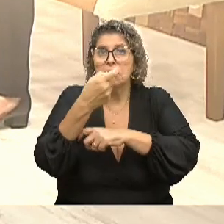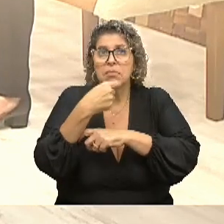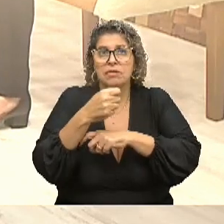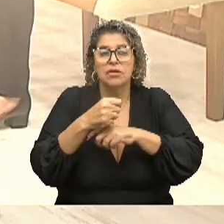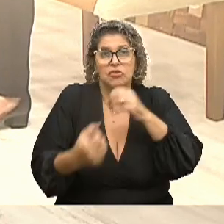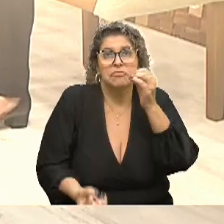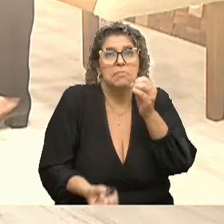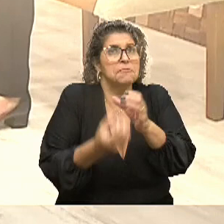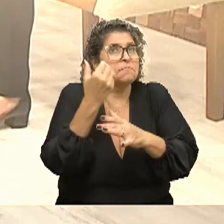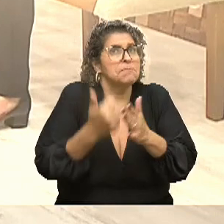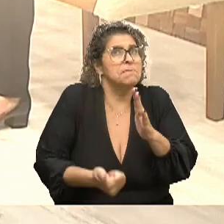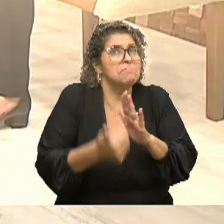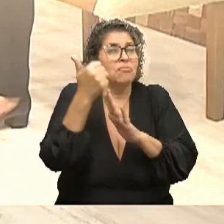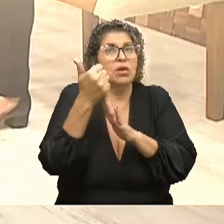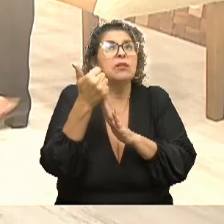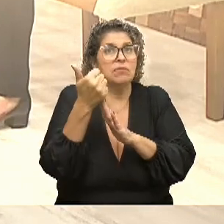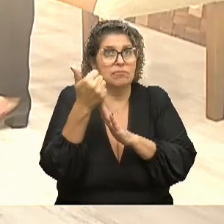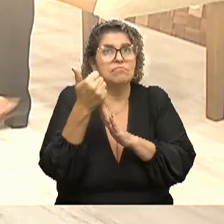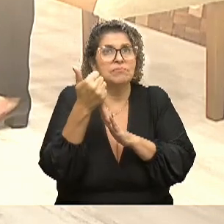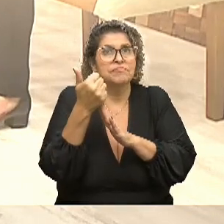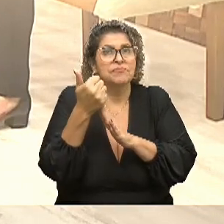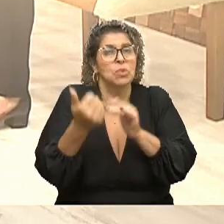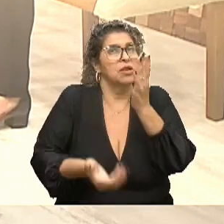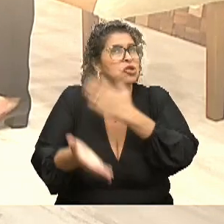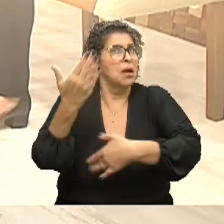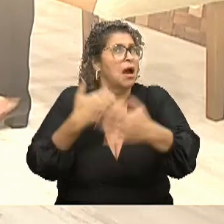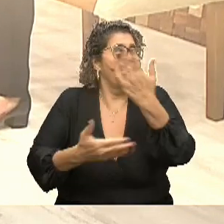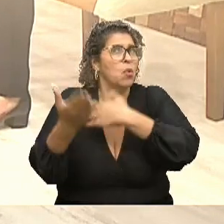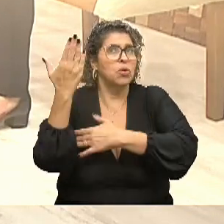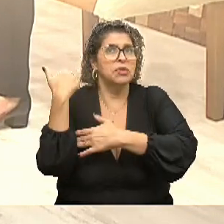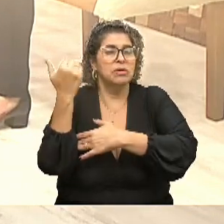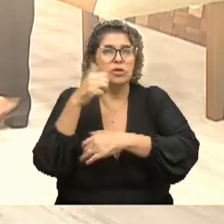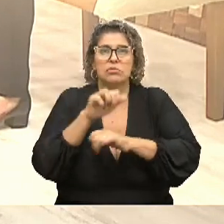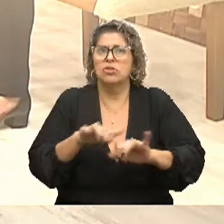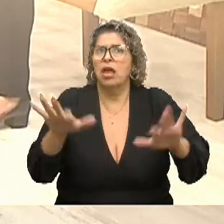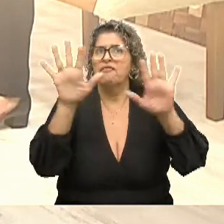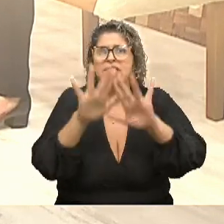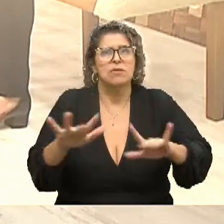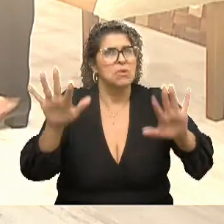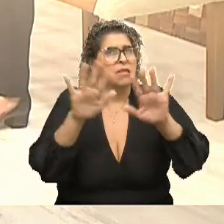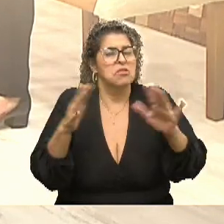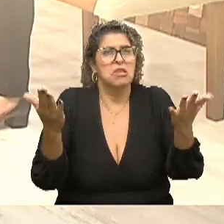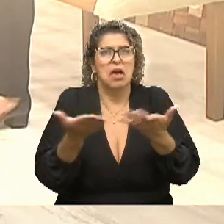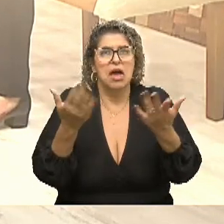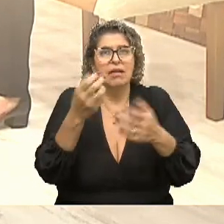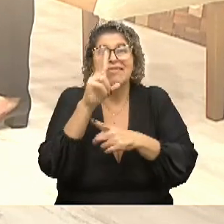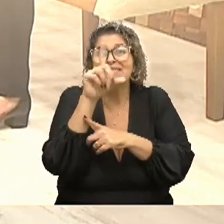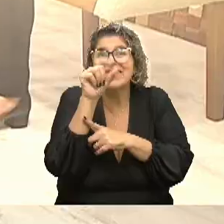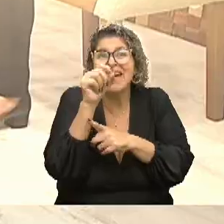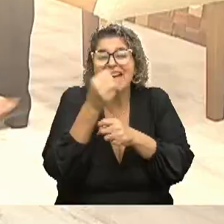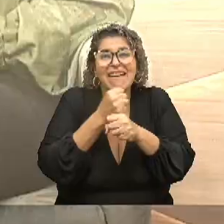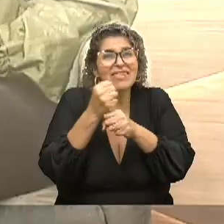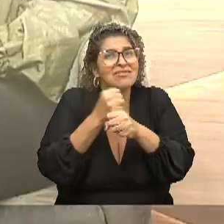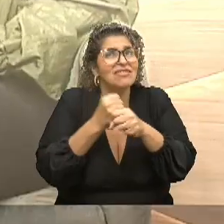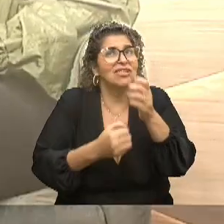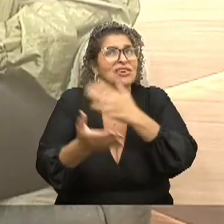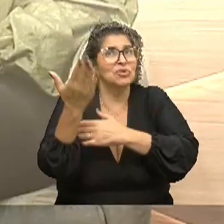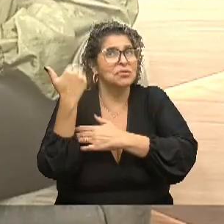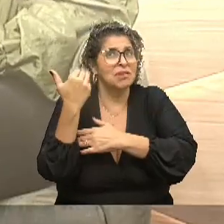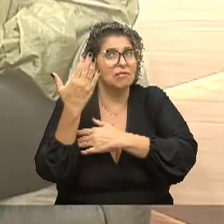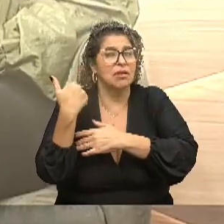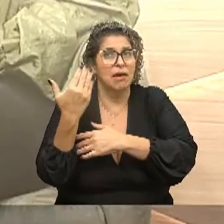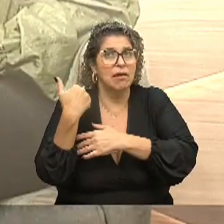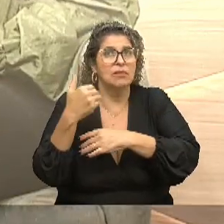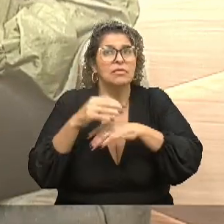foi pioneira, né, Ana? A gente é de outra época, quando não tinha visibilidade, como você bem falou, há dez anos, né, com a lei Berenice